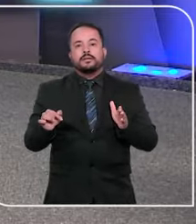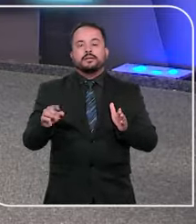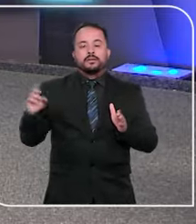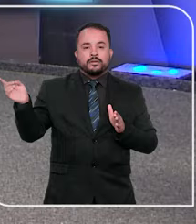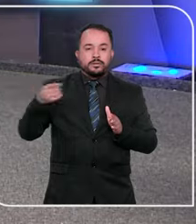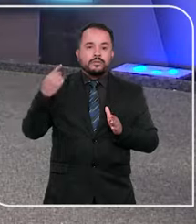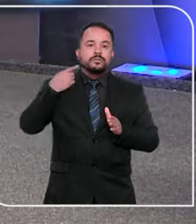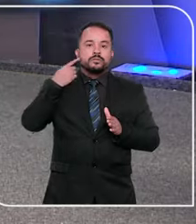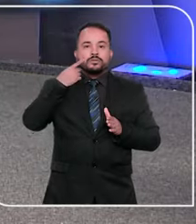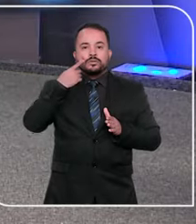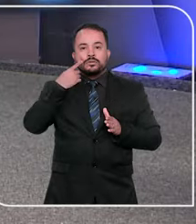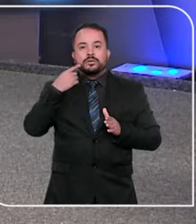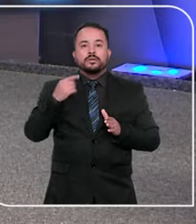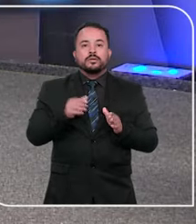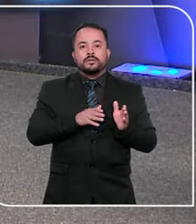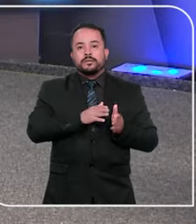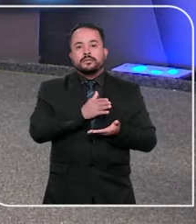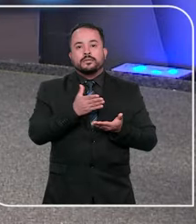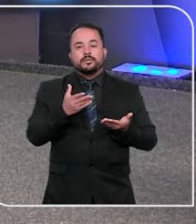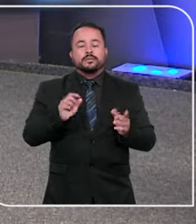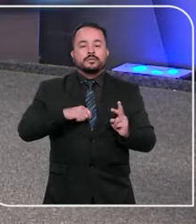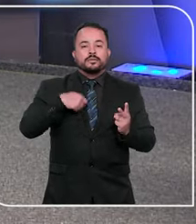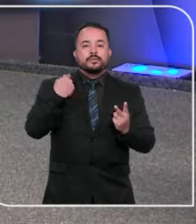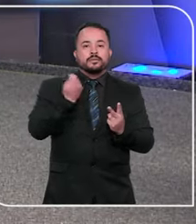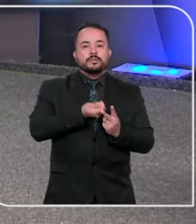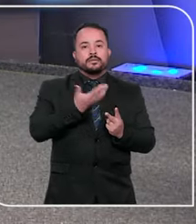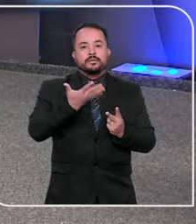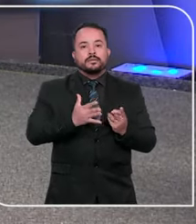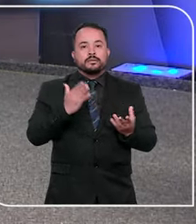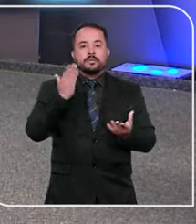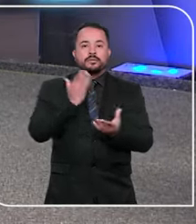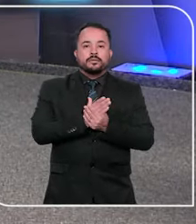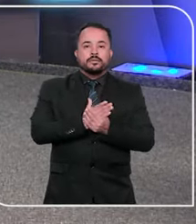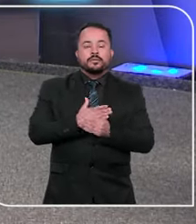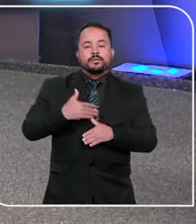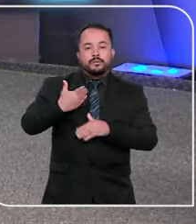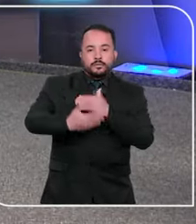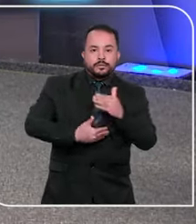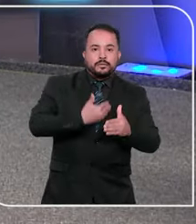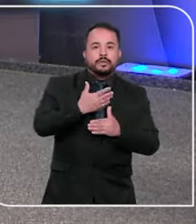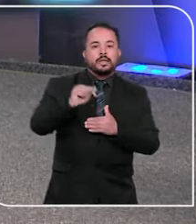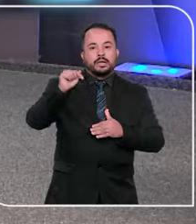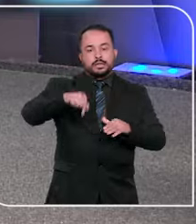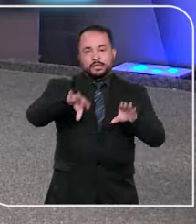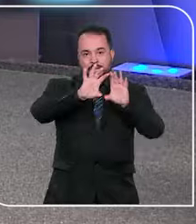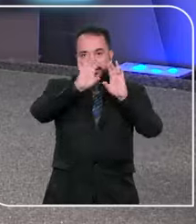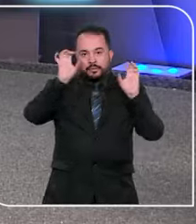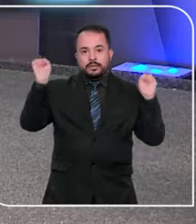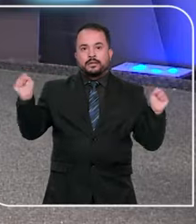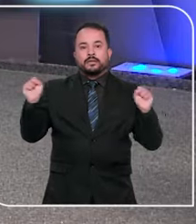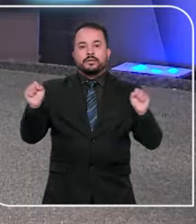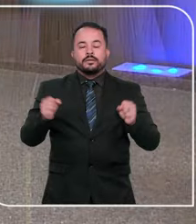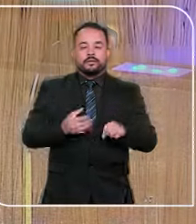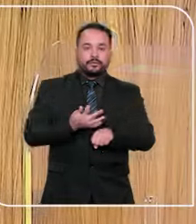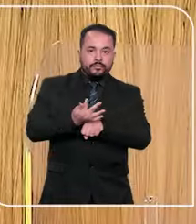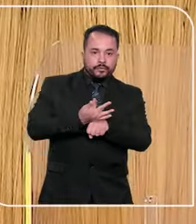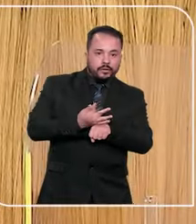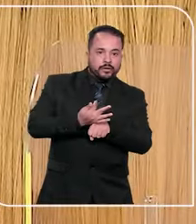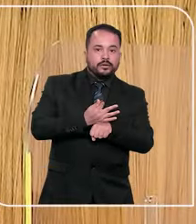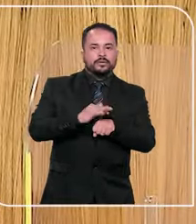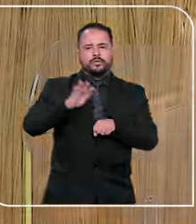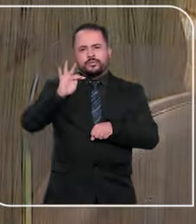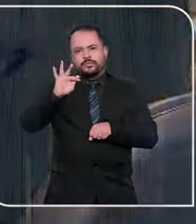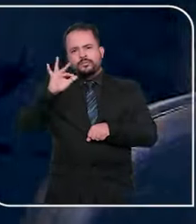ambiente do espaço do advogado vai ficar à disposição das partes com processos em andamento no Tribunal